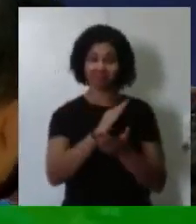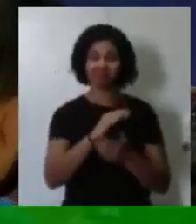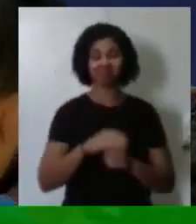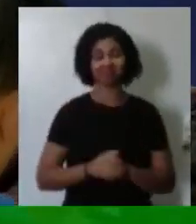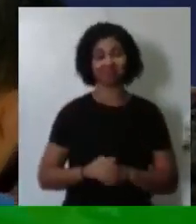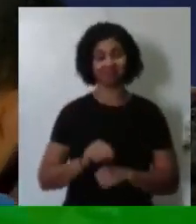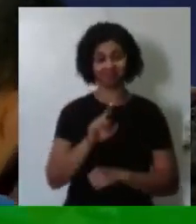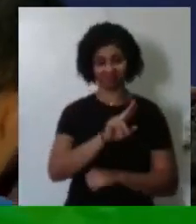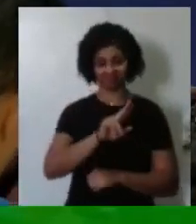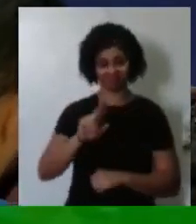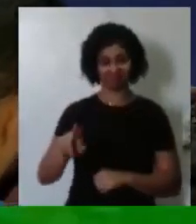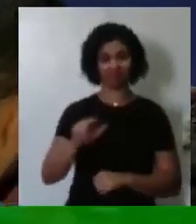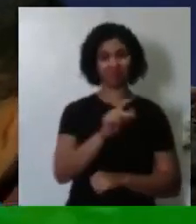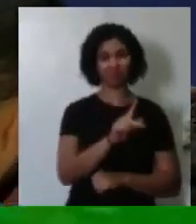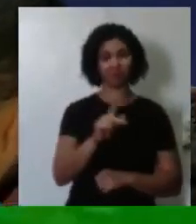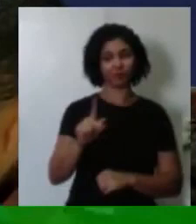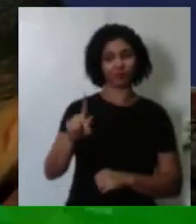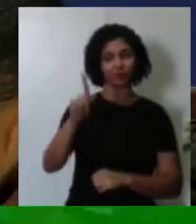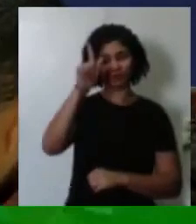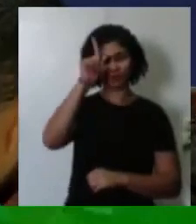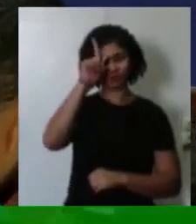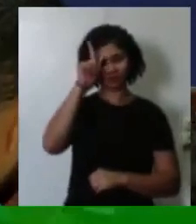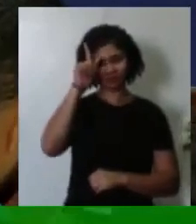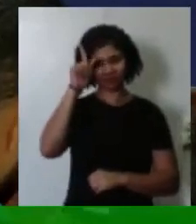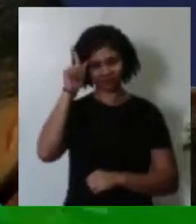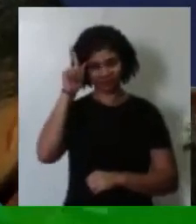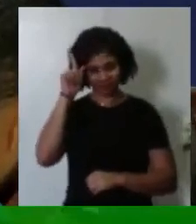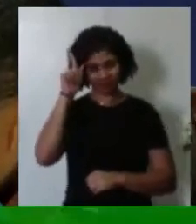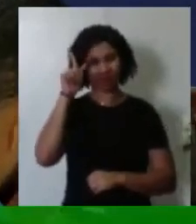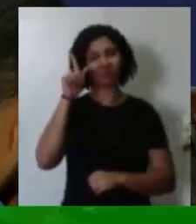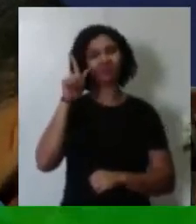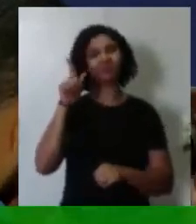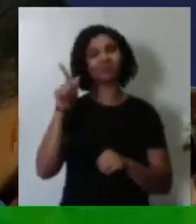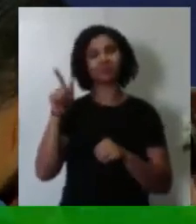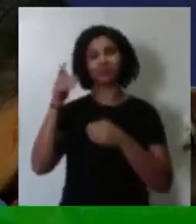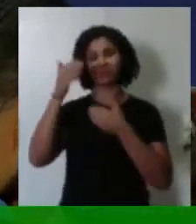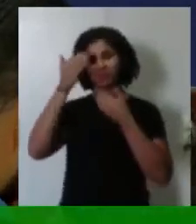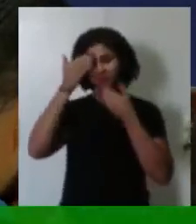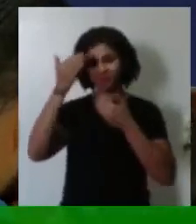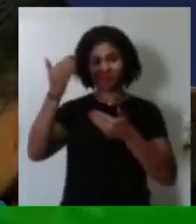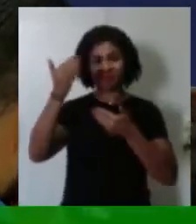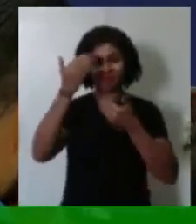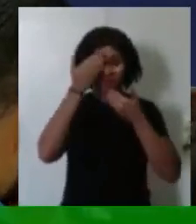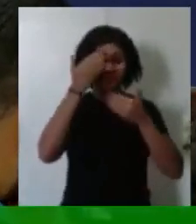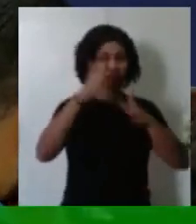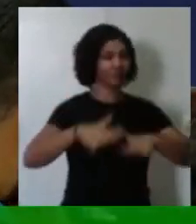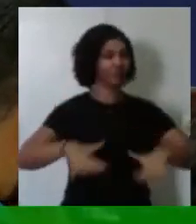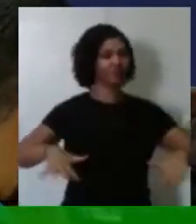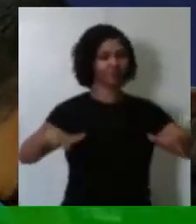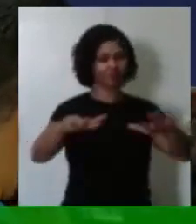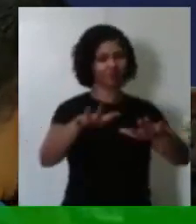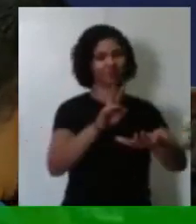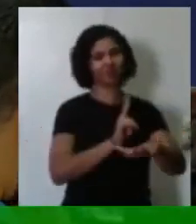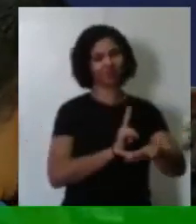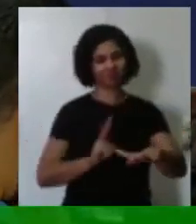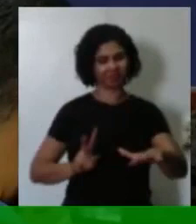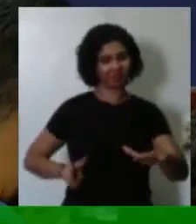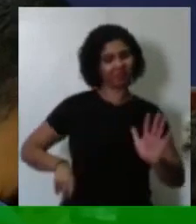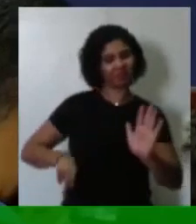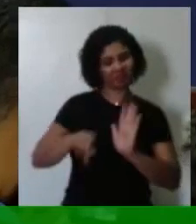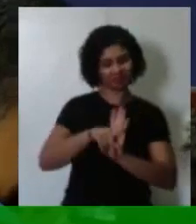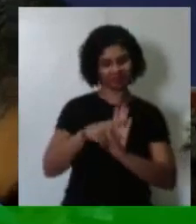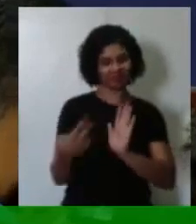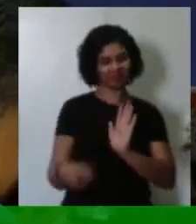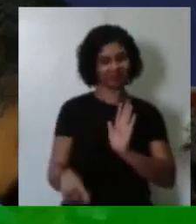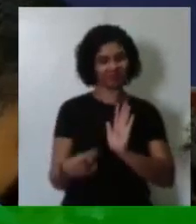presidente Galva, eu quero estender também o agradecimento a todos os vereadores que